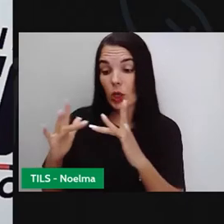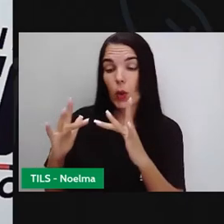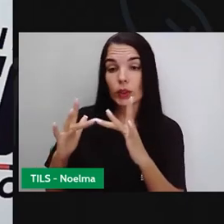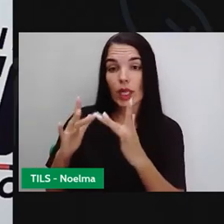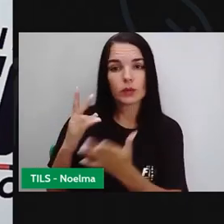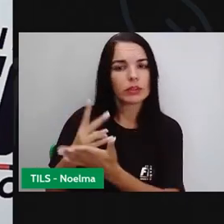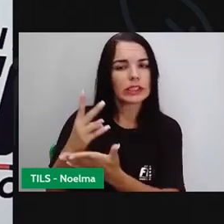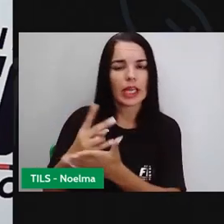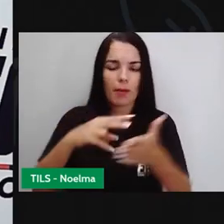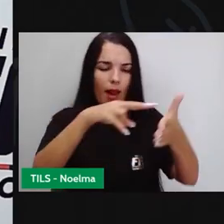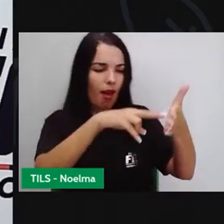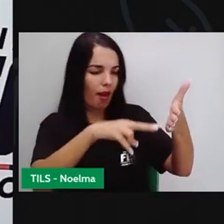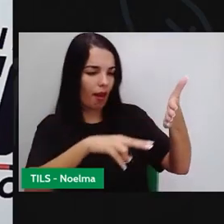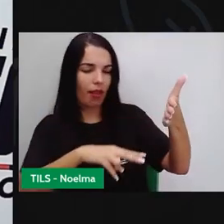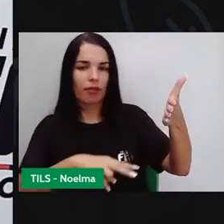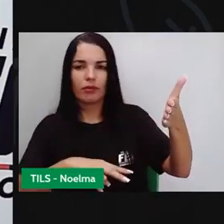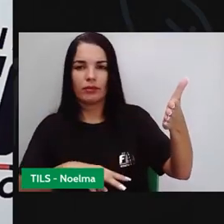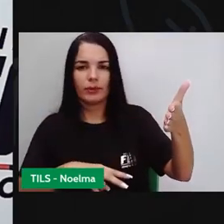leitura.